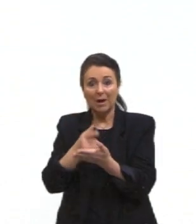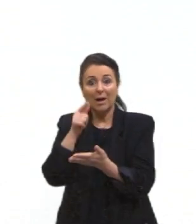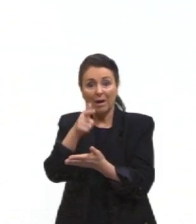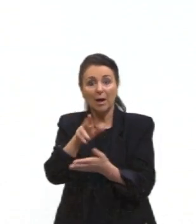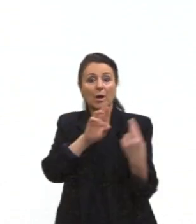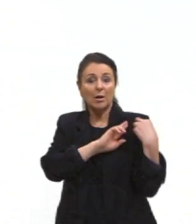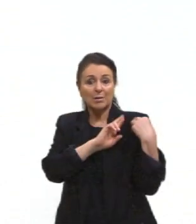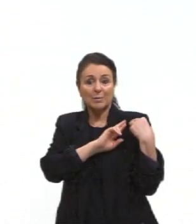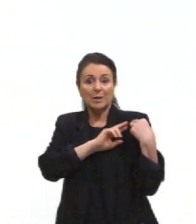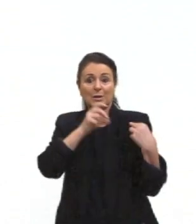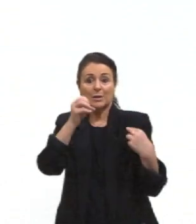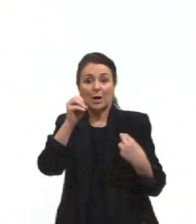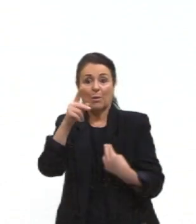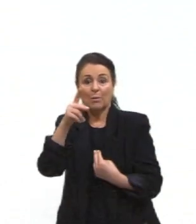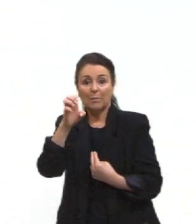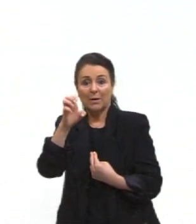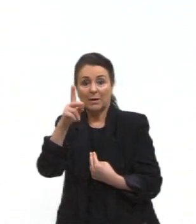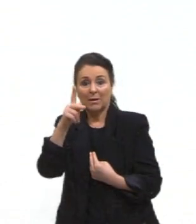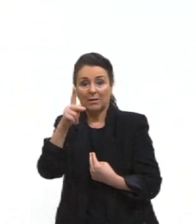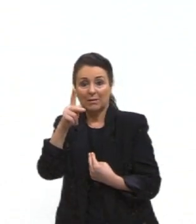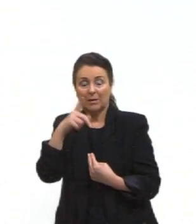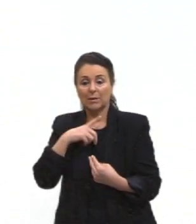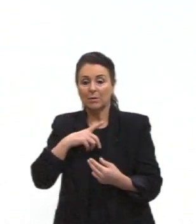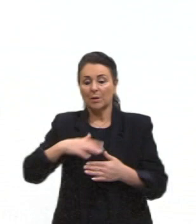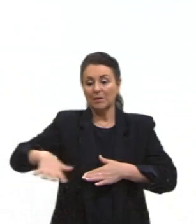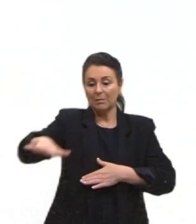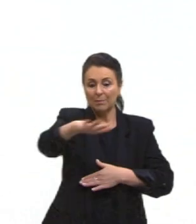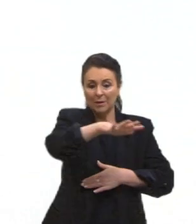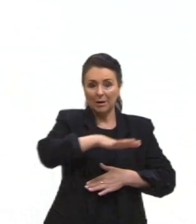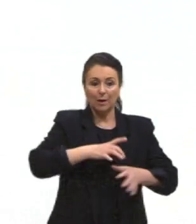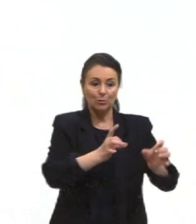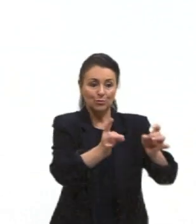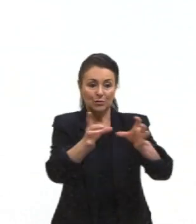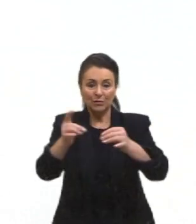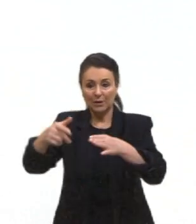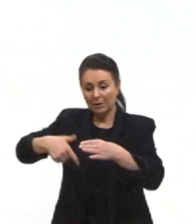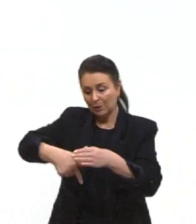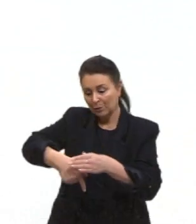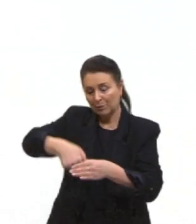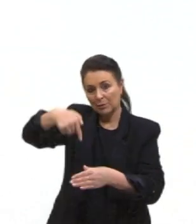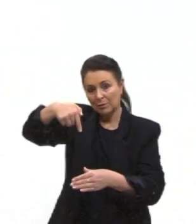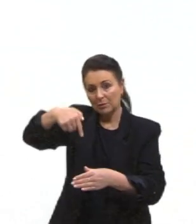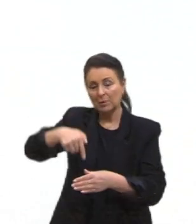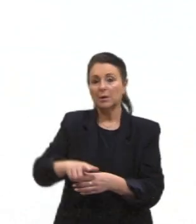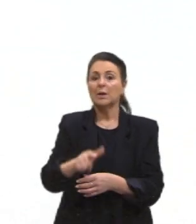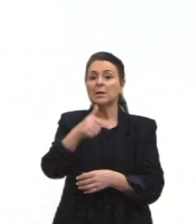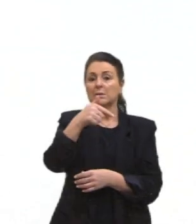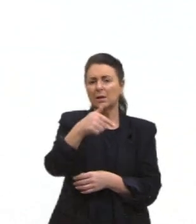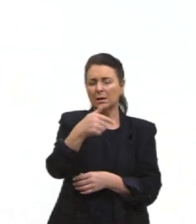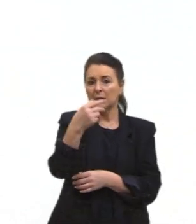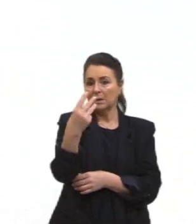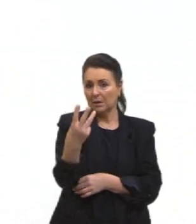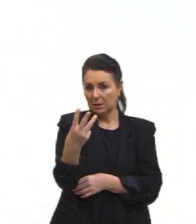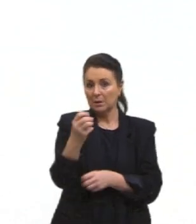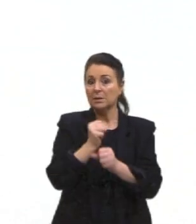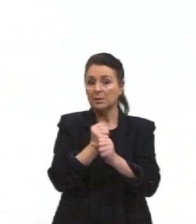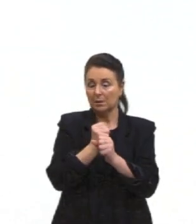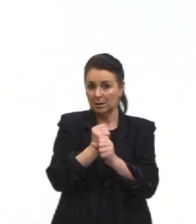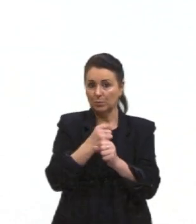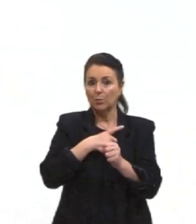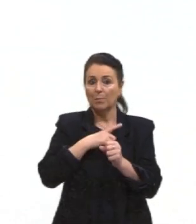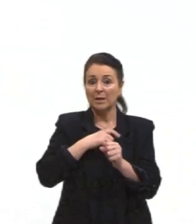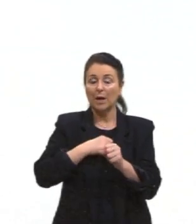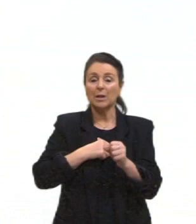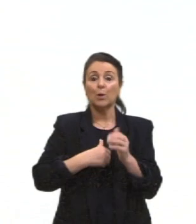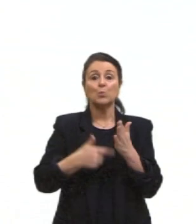grande parte desse mercado do petróleo, né. Em 73, então, nós temos a crise do petróleo, né,